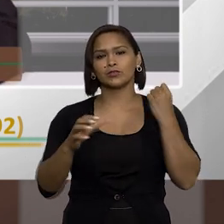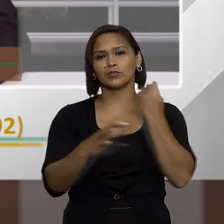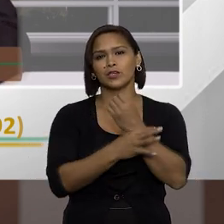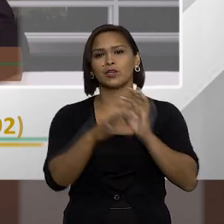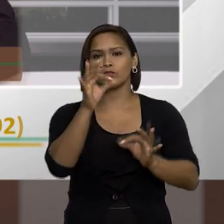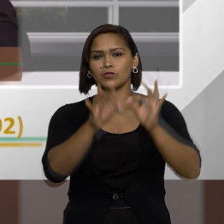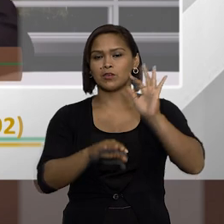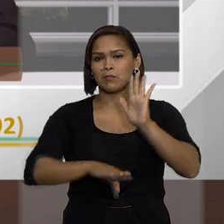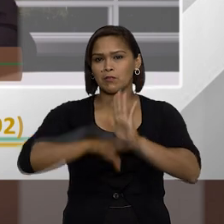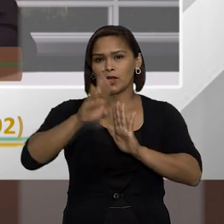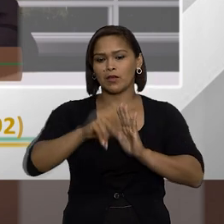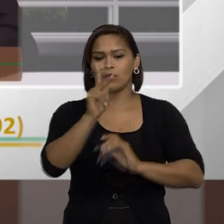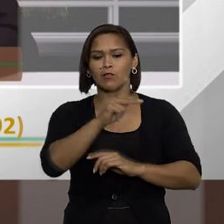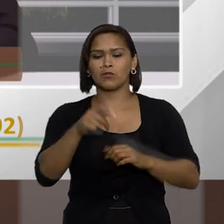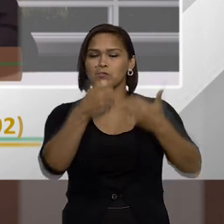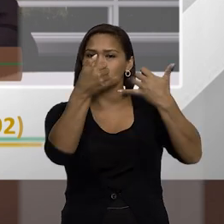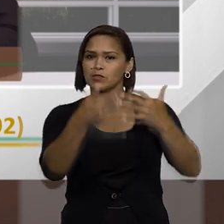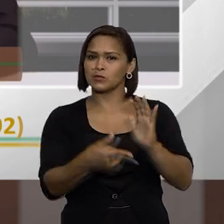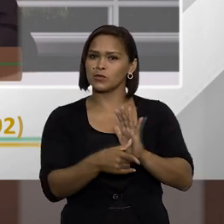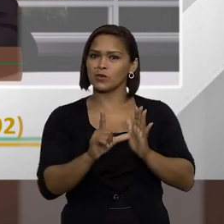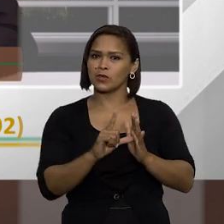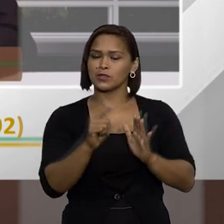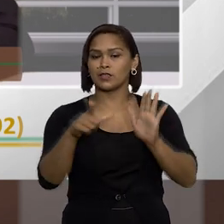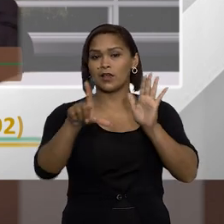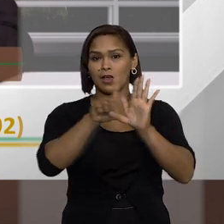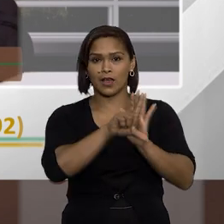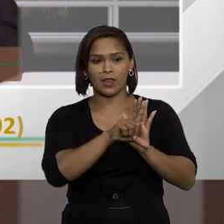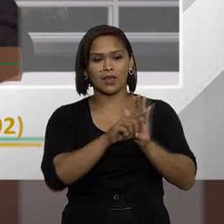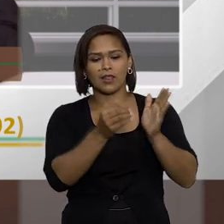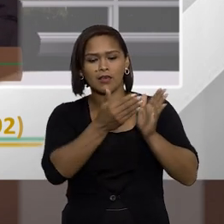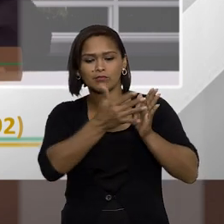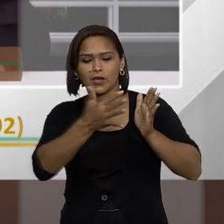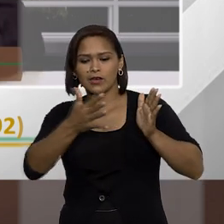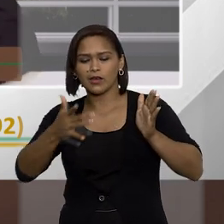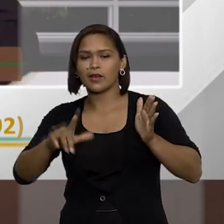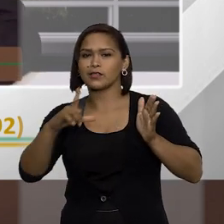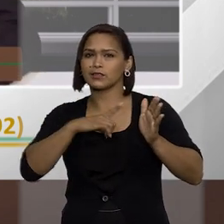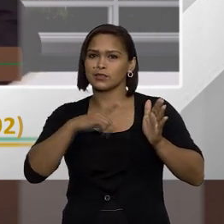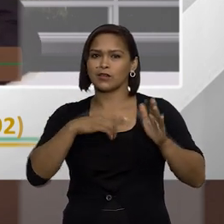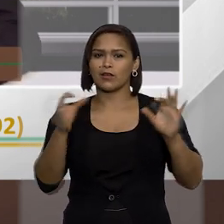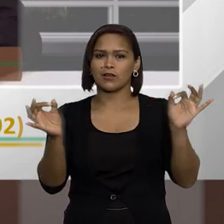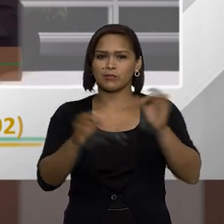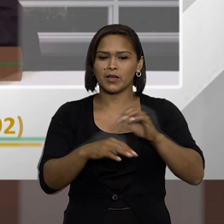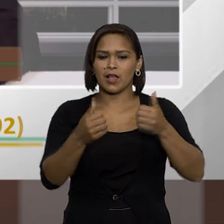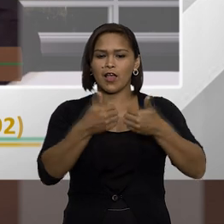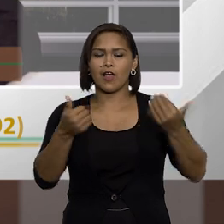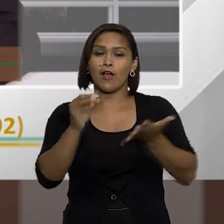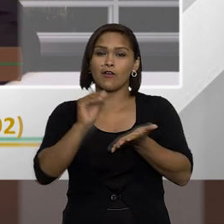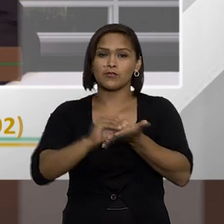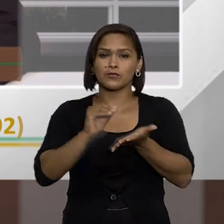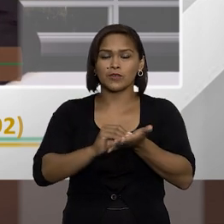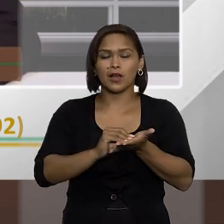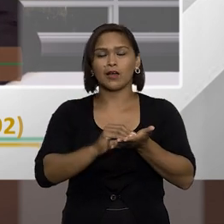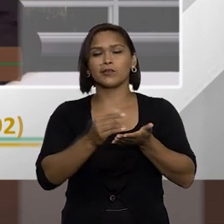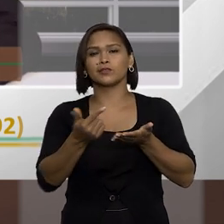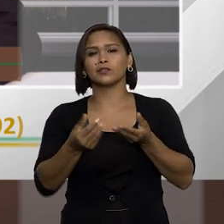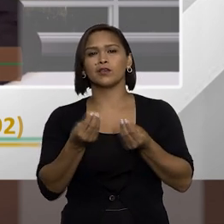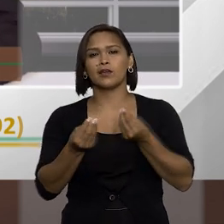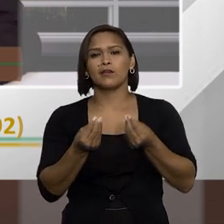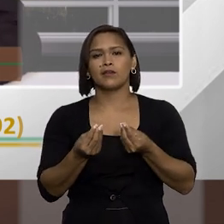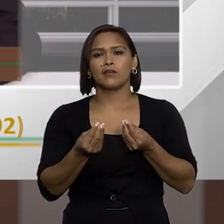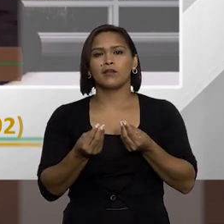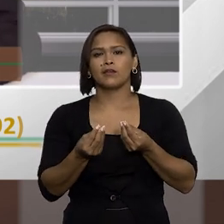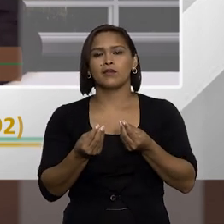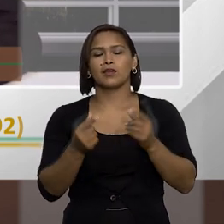uma segurança jurídica maior como o professor Daudi apontou antes a lei ela dá muitas margens então como ela acaba sendo muito omissa como ela